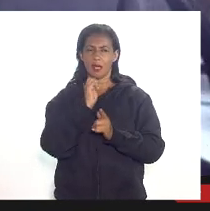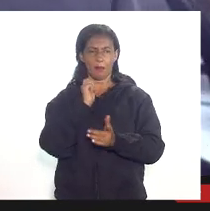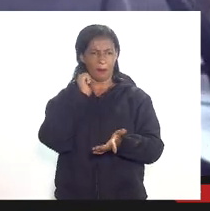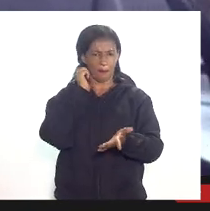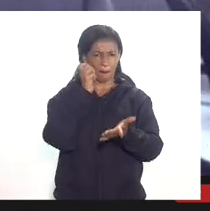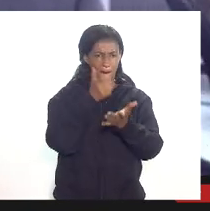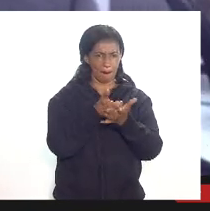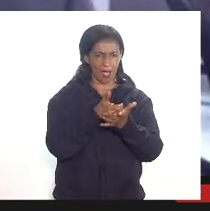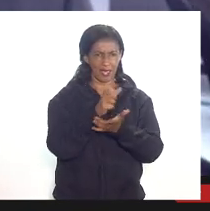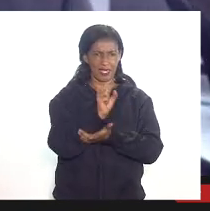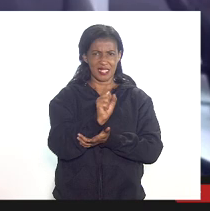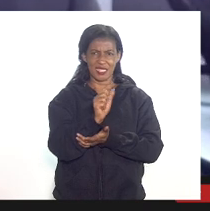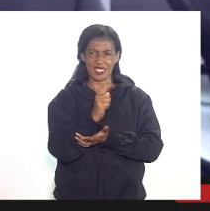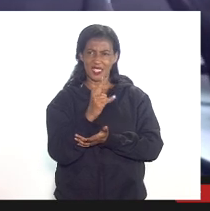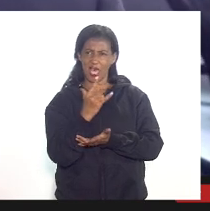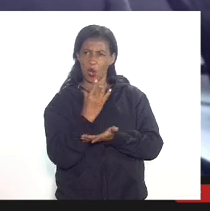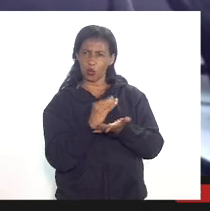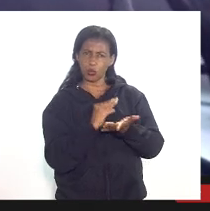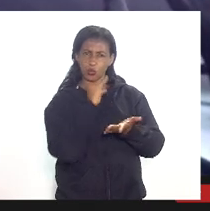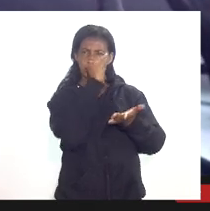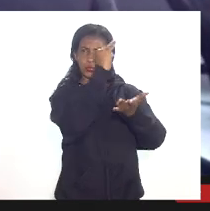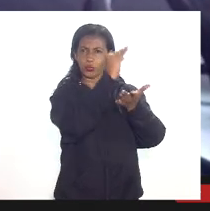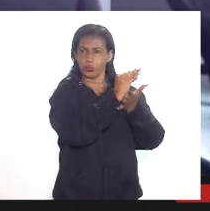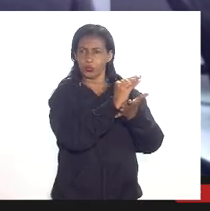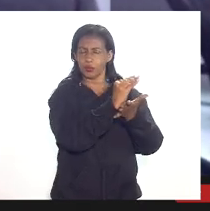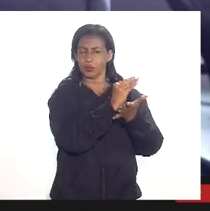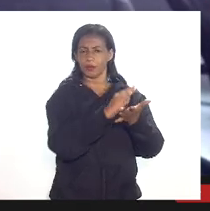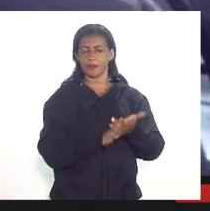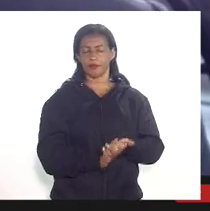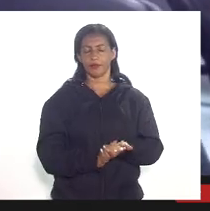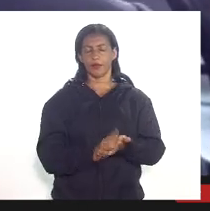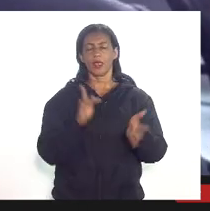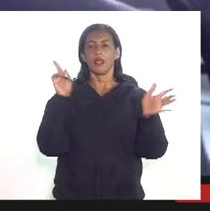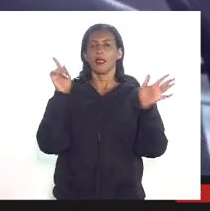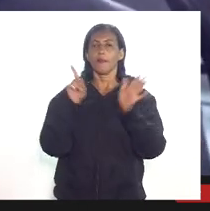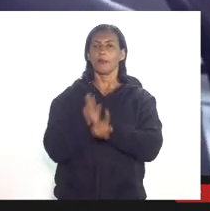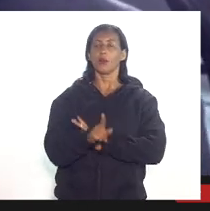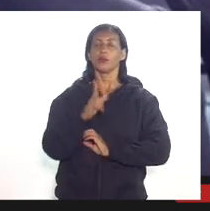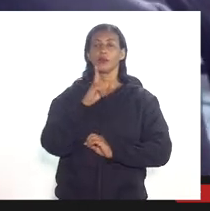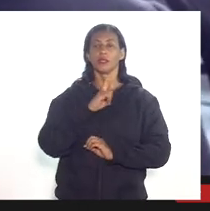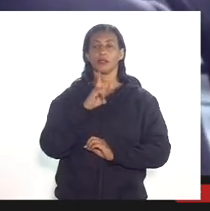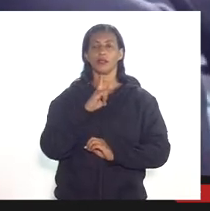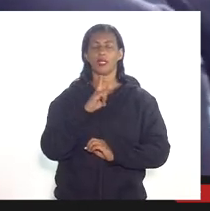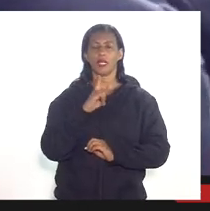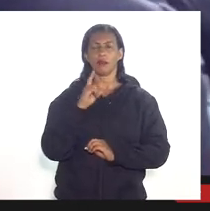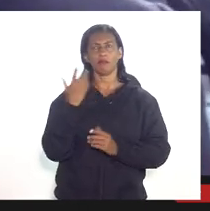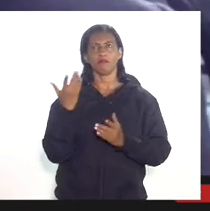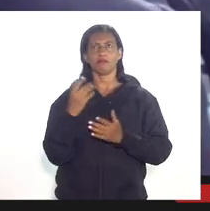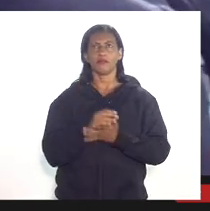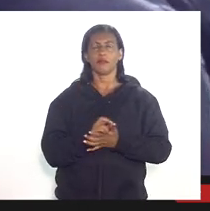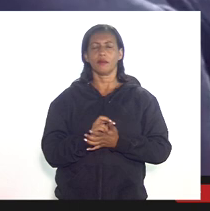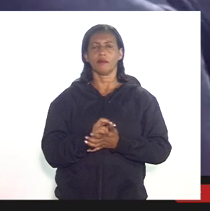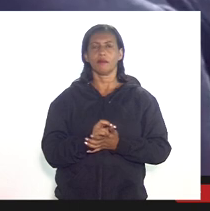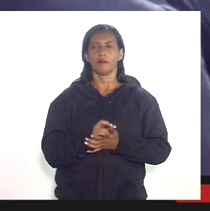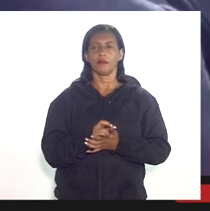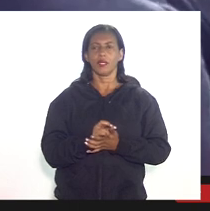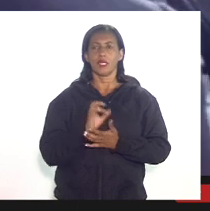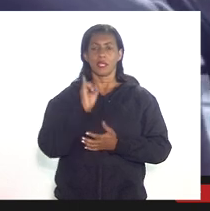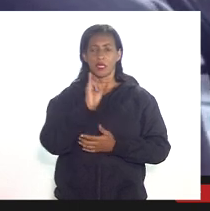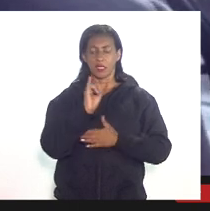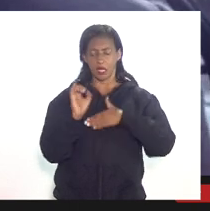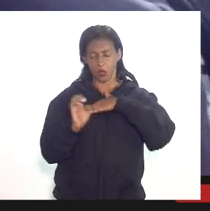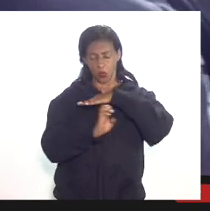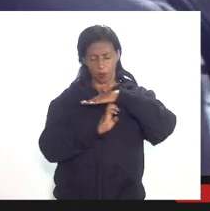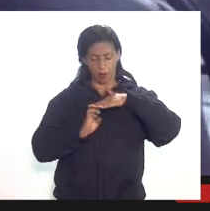e essa pergunta tem a seguinte razão de ser supondo que a empresa deduziu de